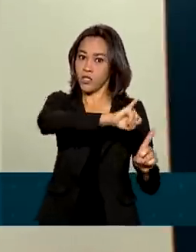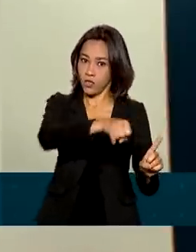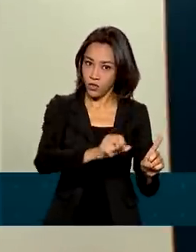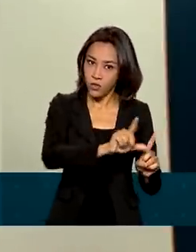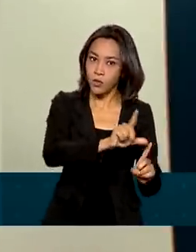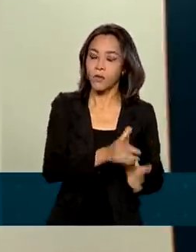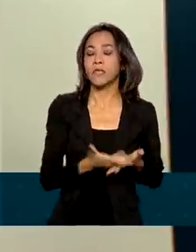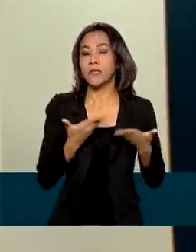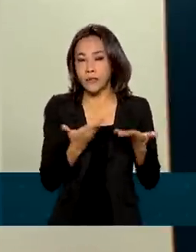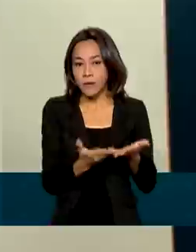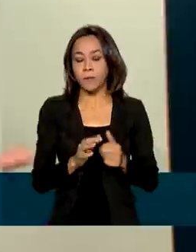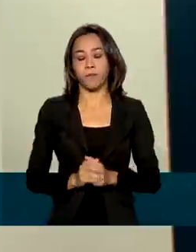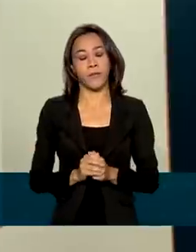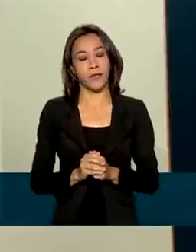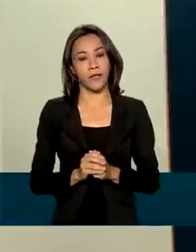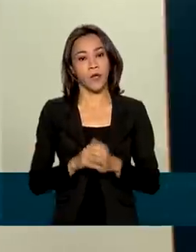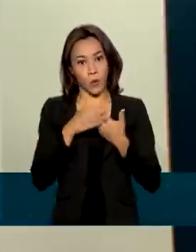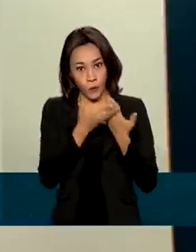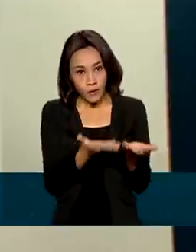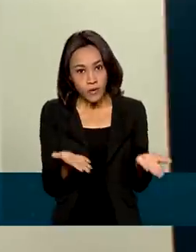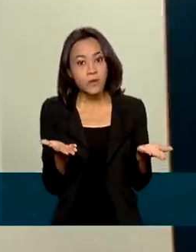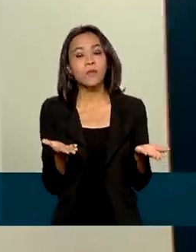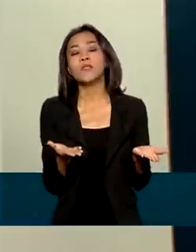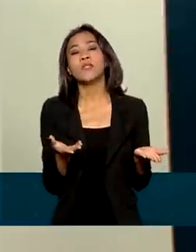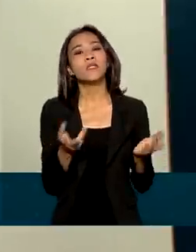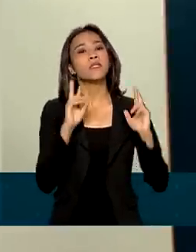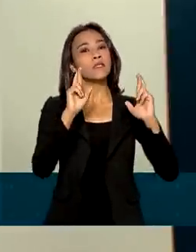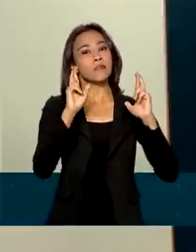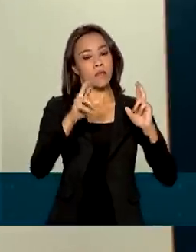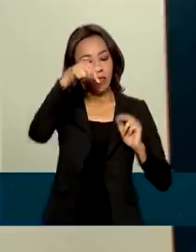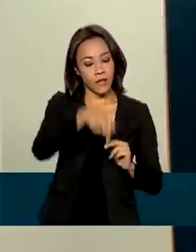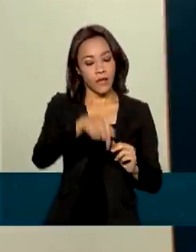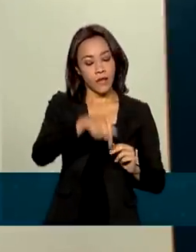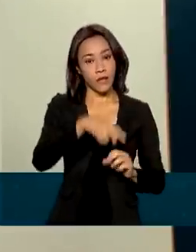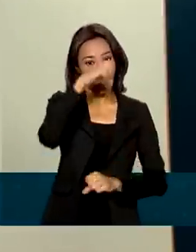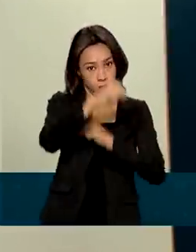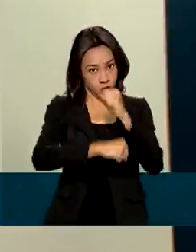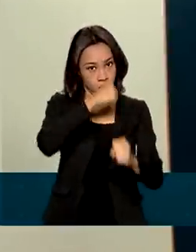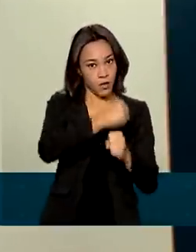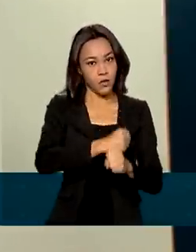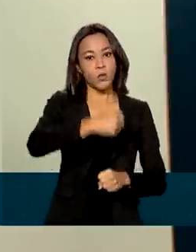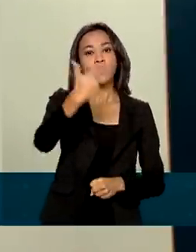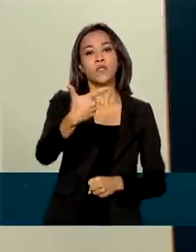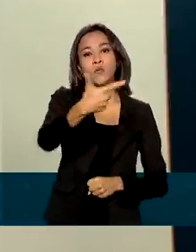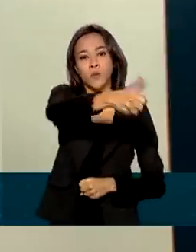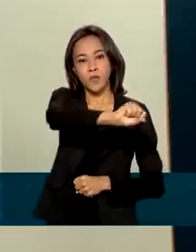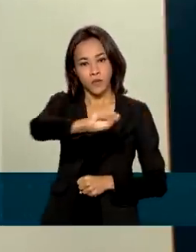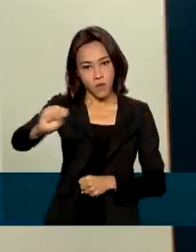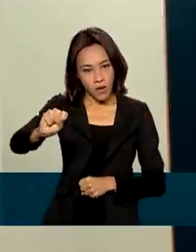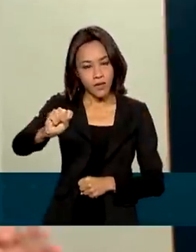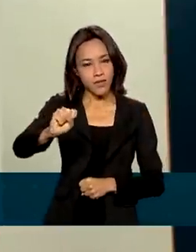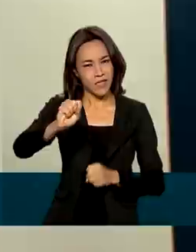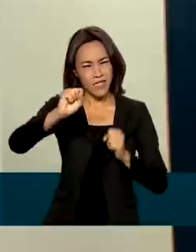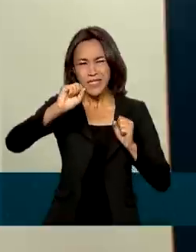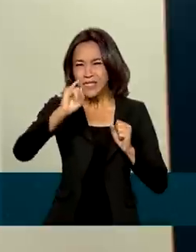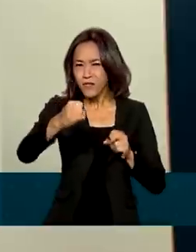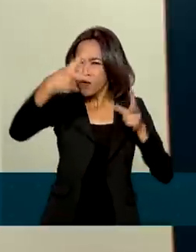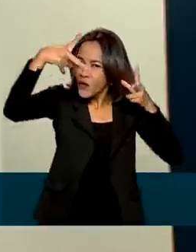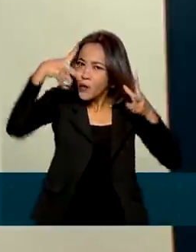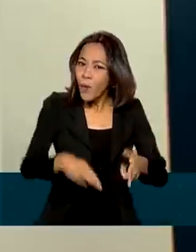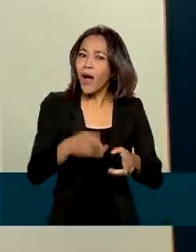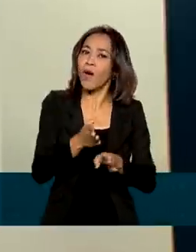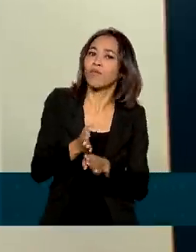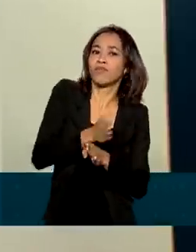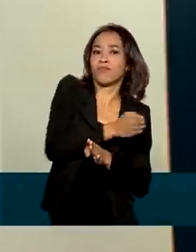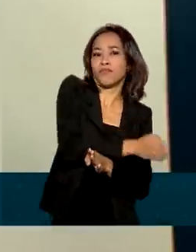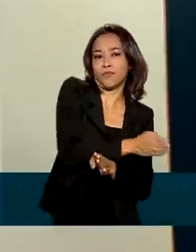Bom, com isso, a expectativa para este ano é que o segundo semestre, caso repita o primeiro em